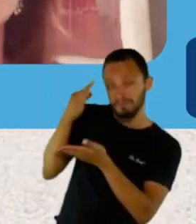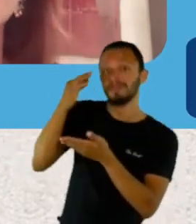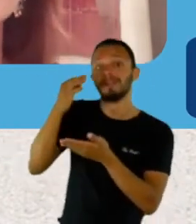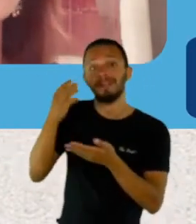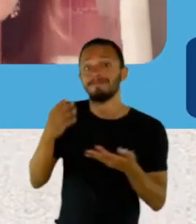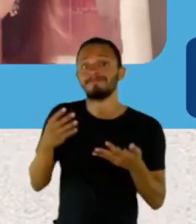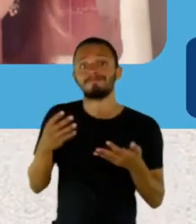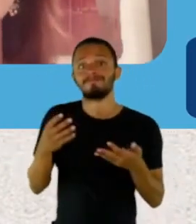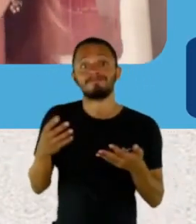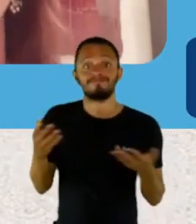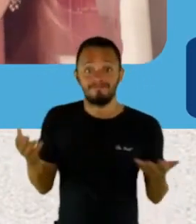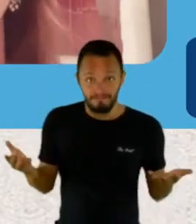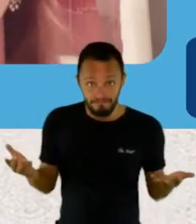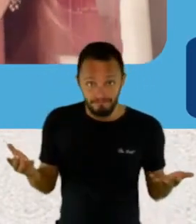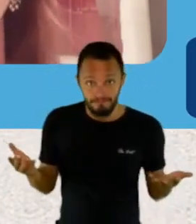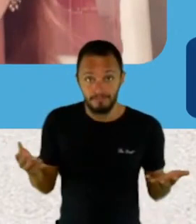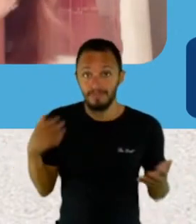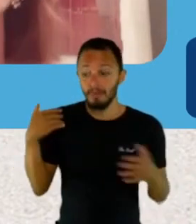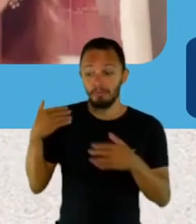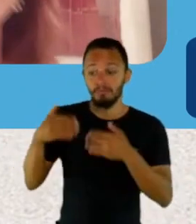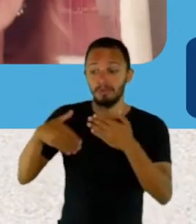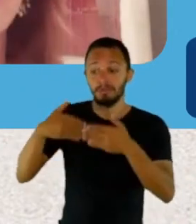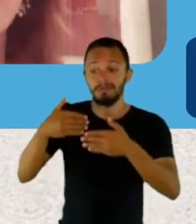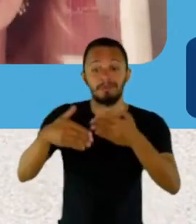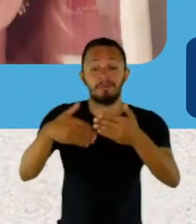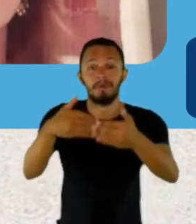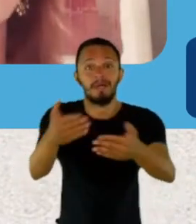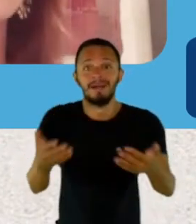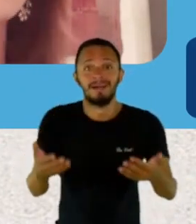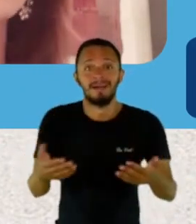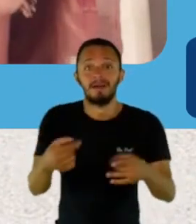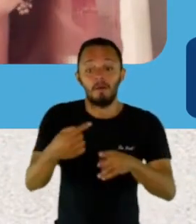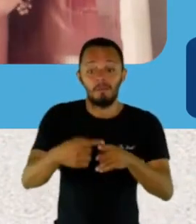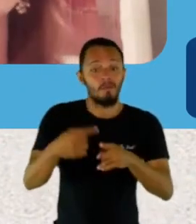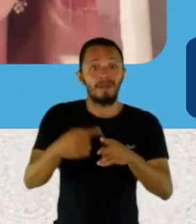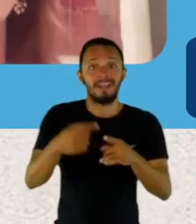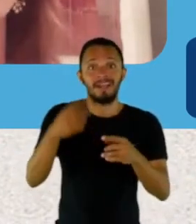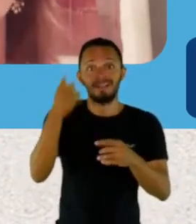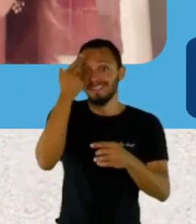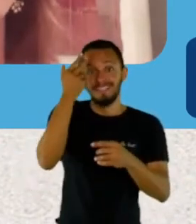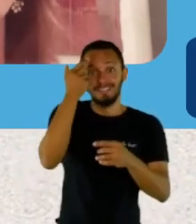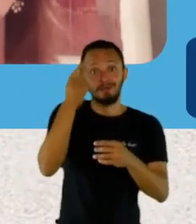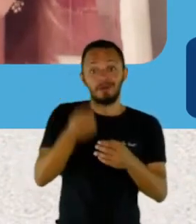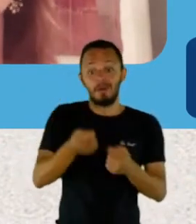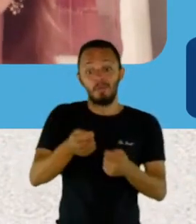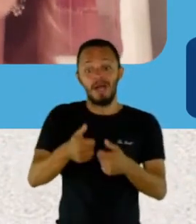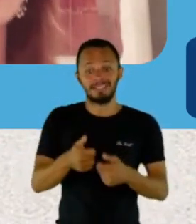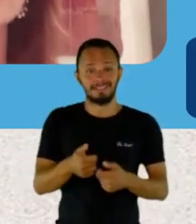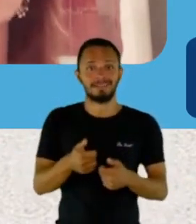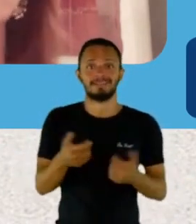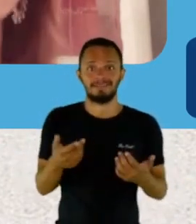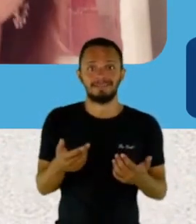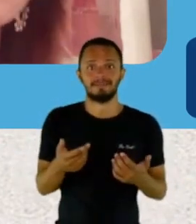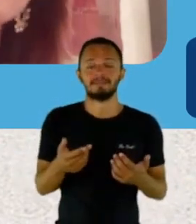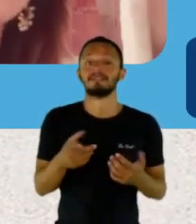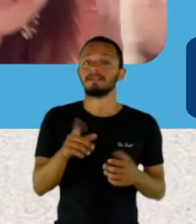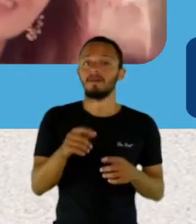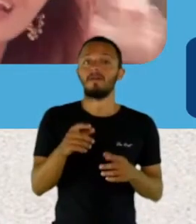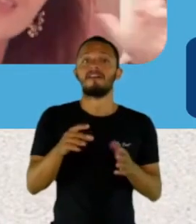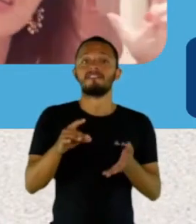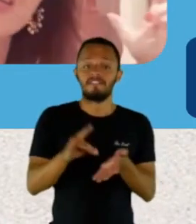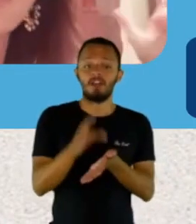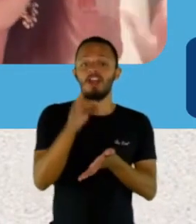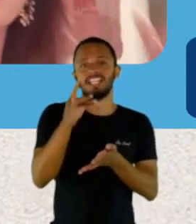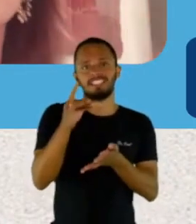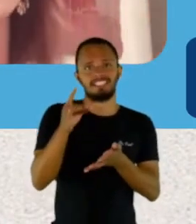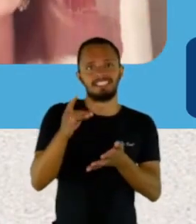pessoas continuarem achando isso comum, nunca vai acabar. Então todas as histórias de abuso, de violência doméstica começam lá